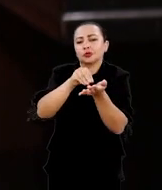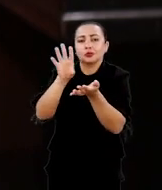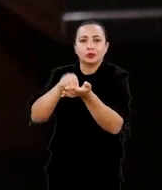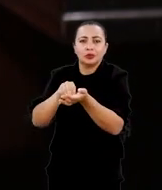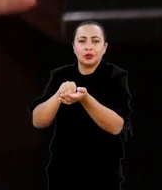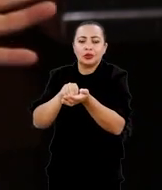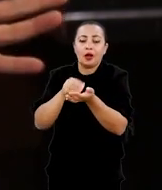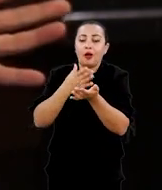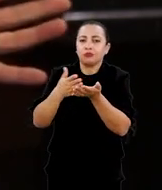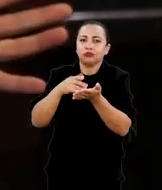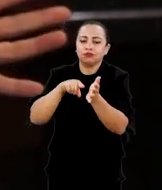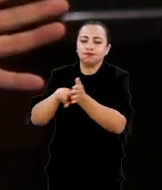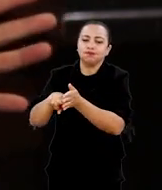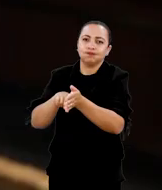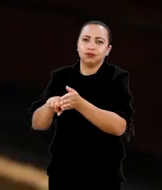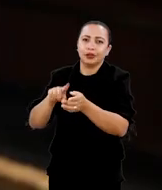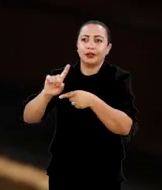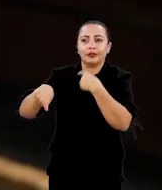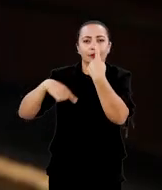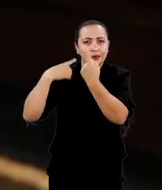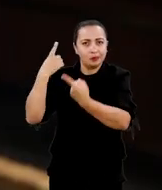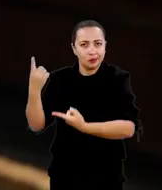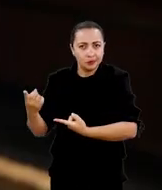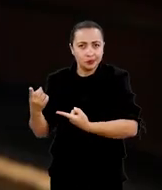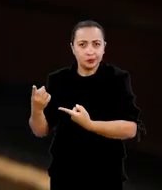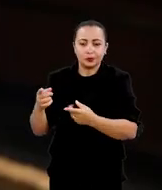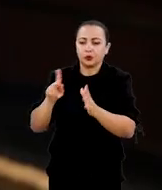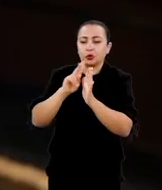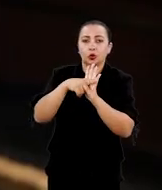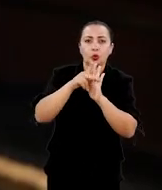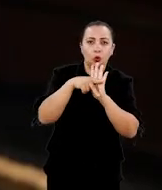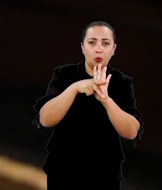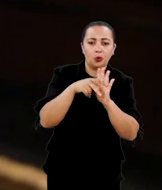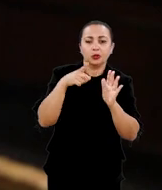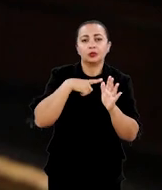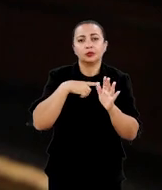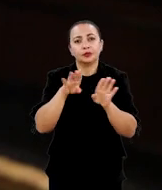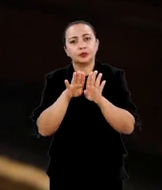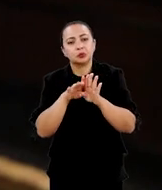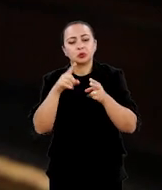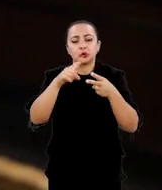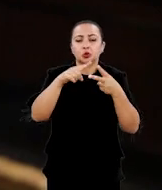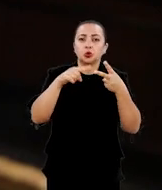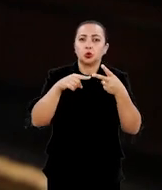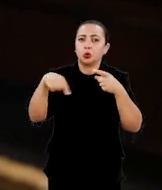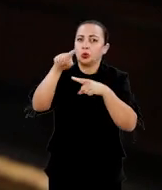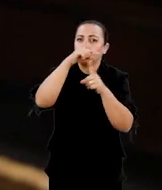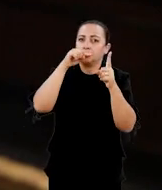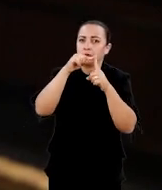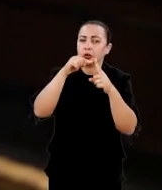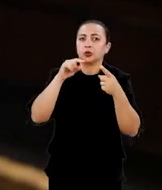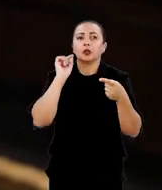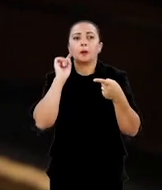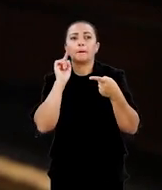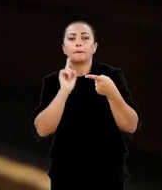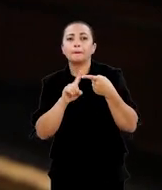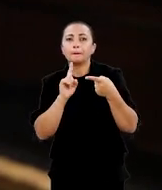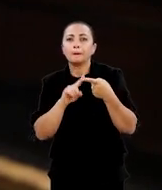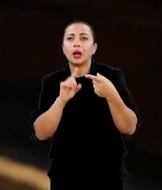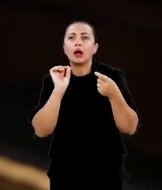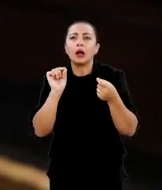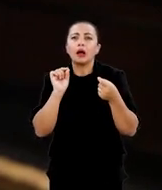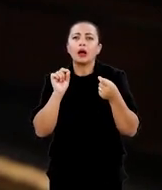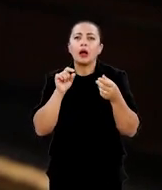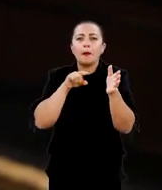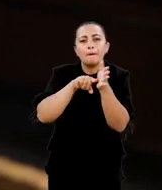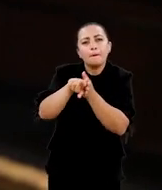a partir desta pesquisa para além disso o projeto tem mais dois objetivos que